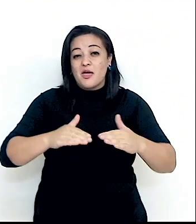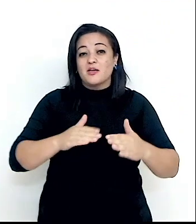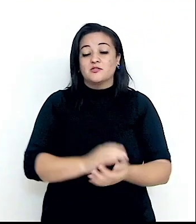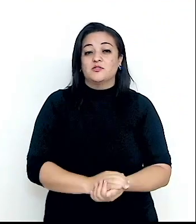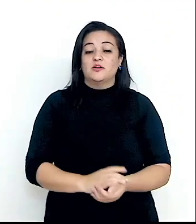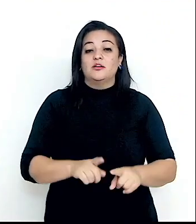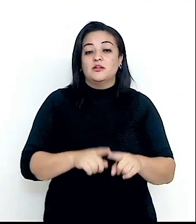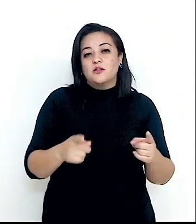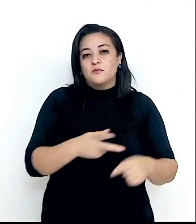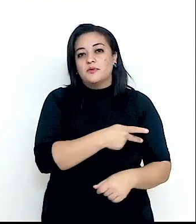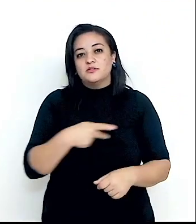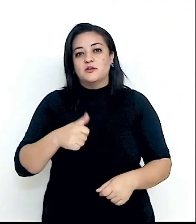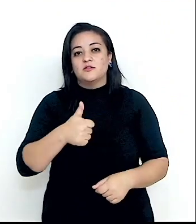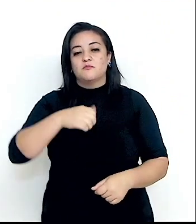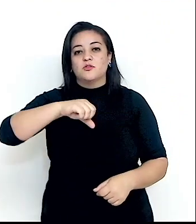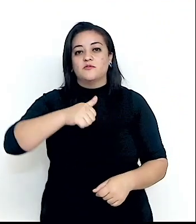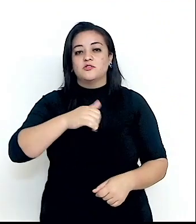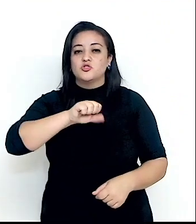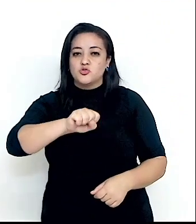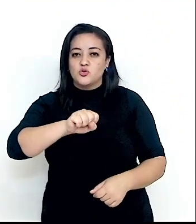Wilson, em 1918,